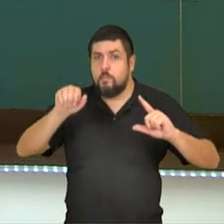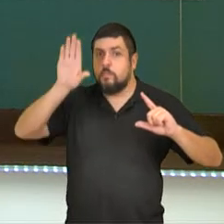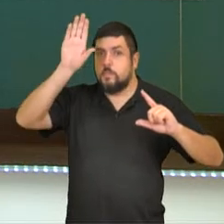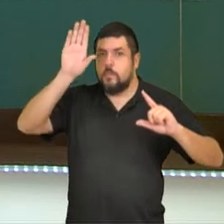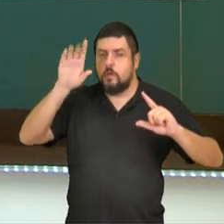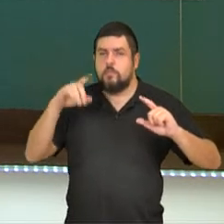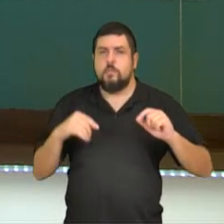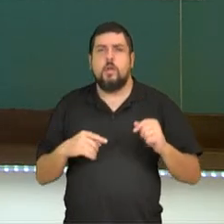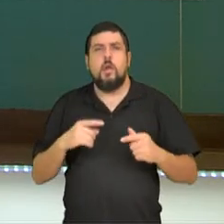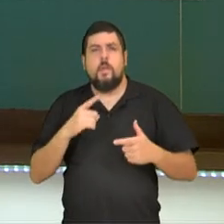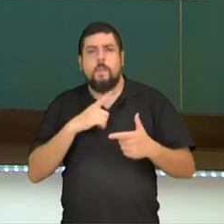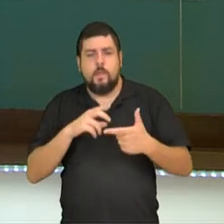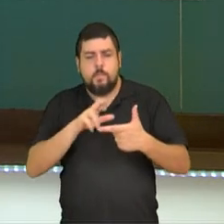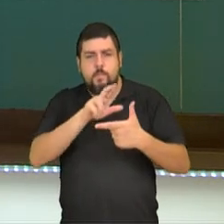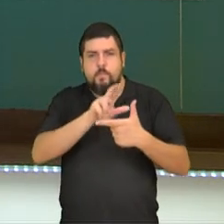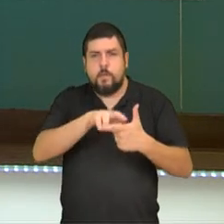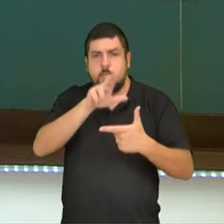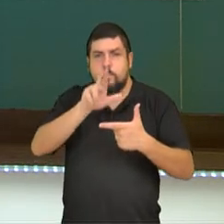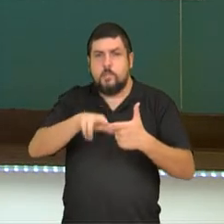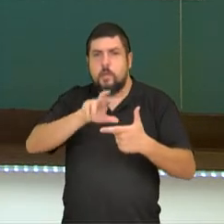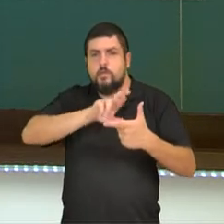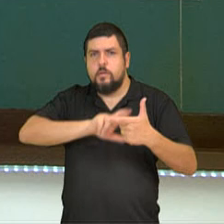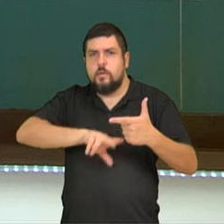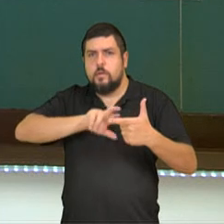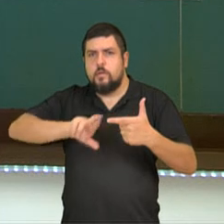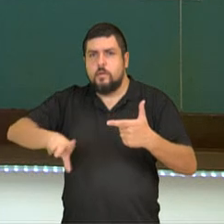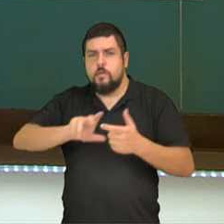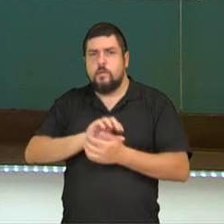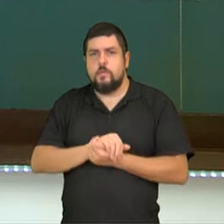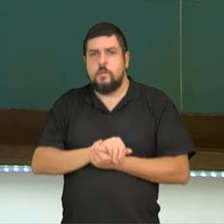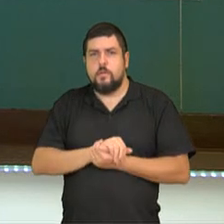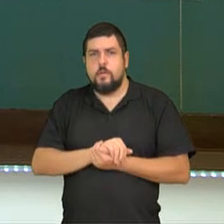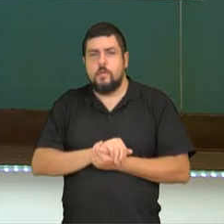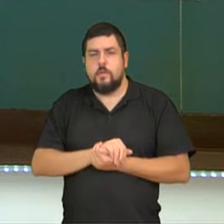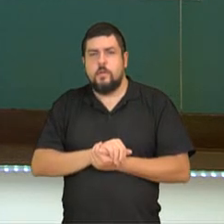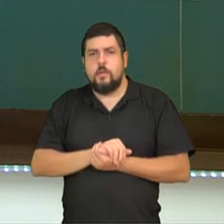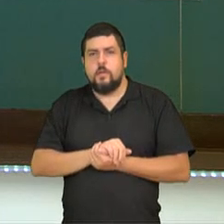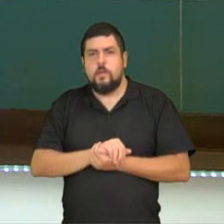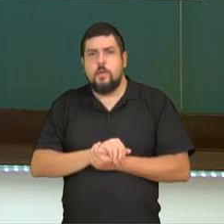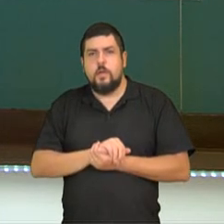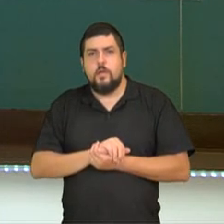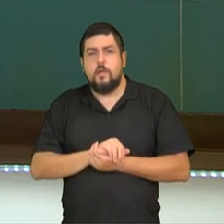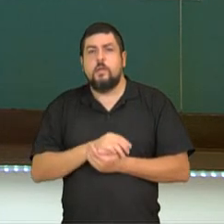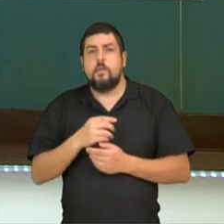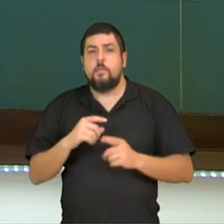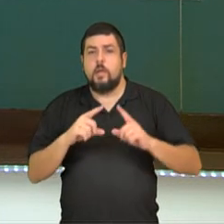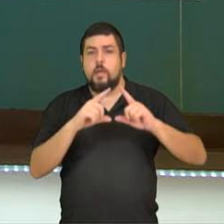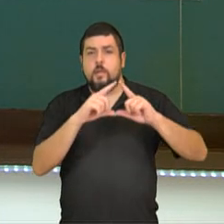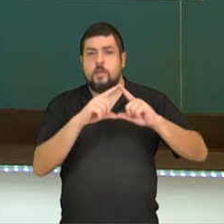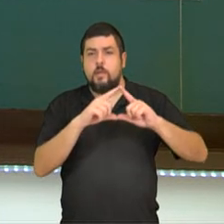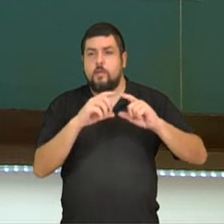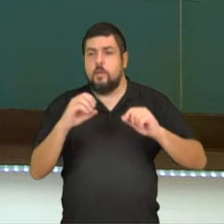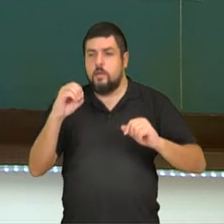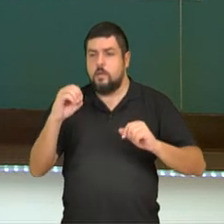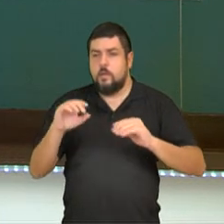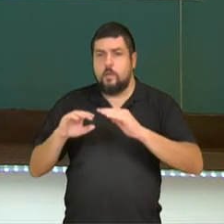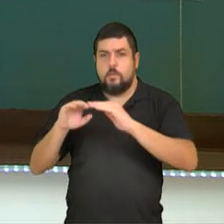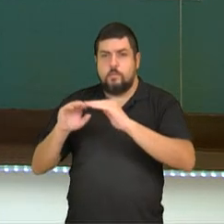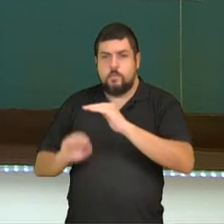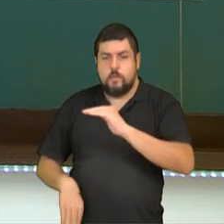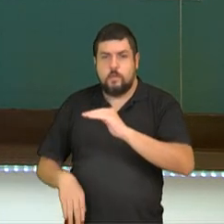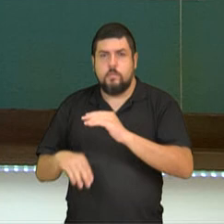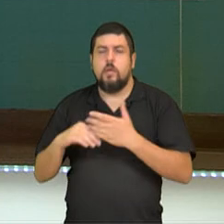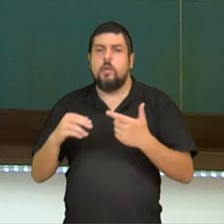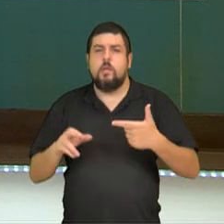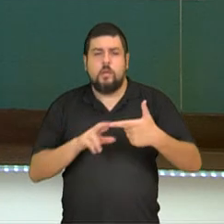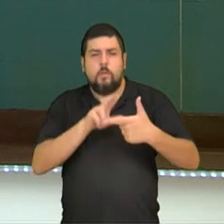possui duas raízes distintas, tá? E a função, olha só, quando o delta for menor do que zero, a função não possui